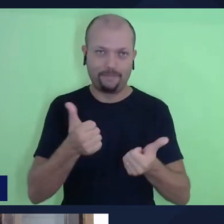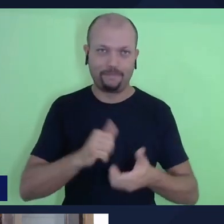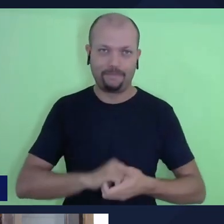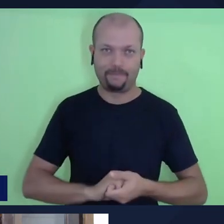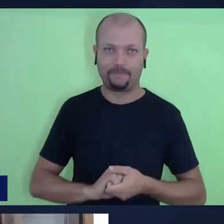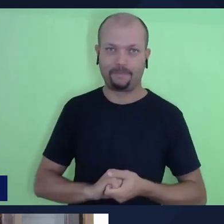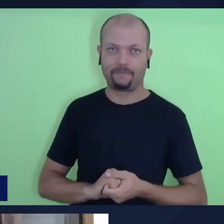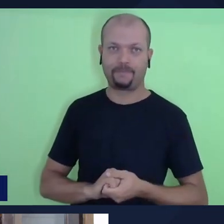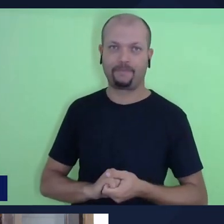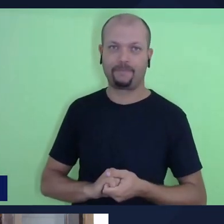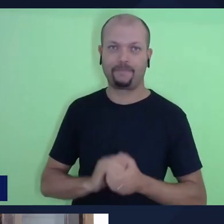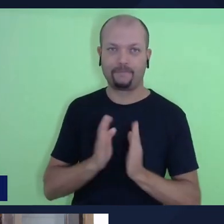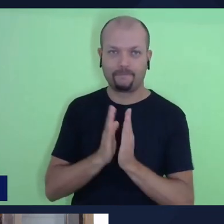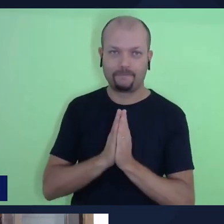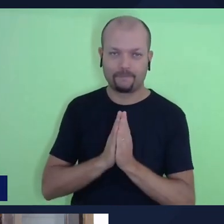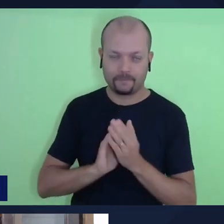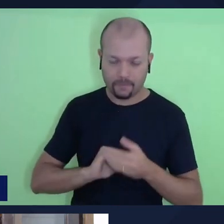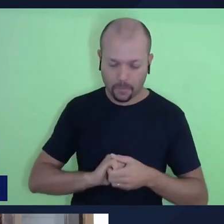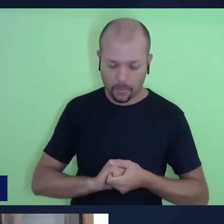Oremos.